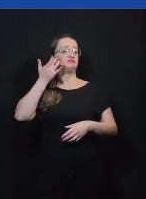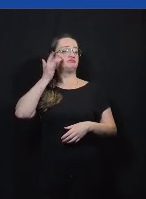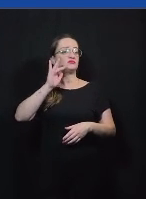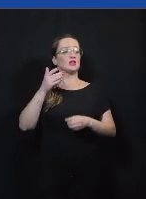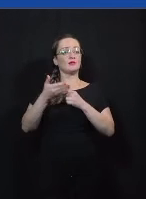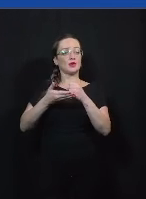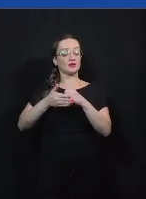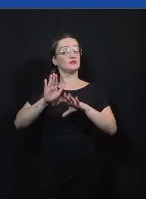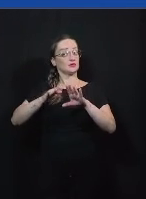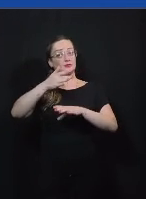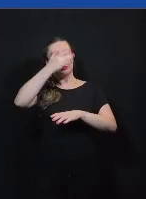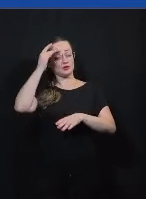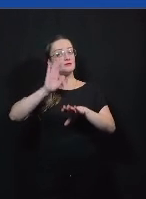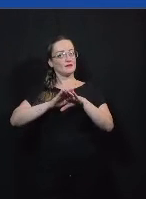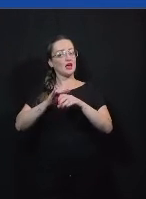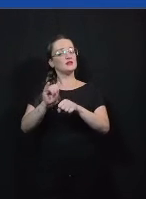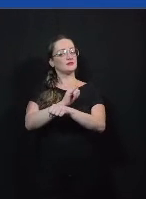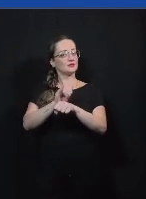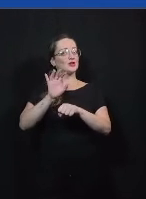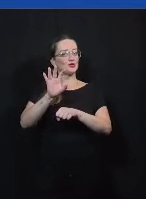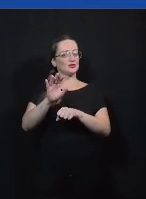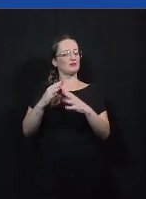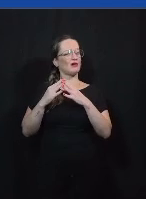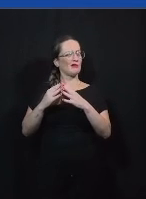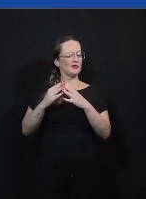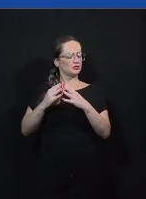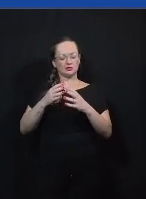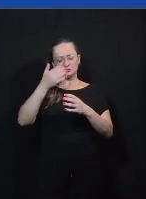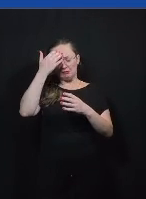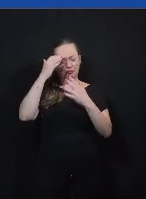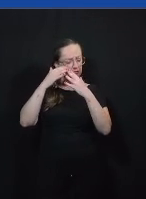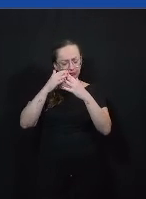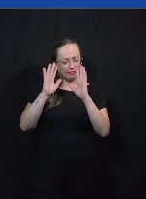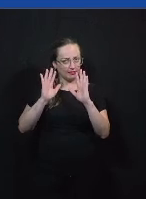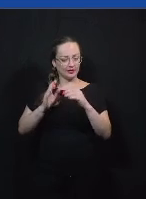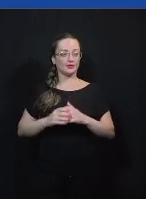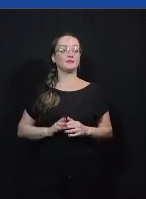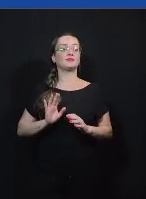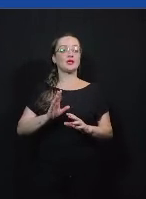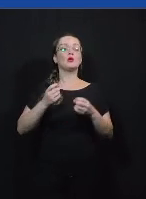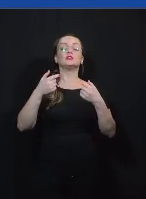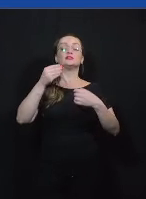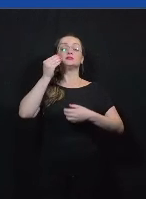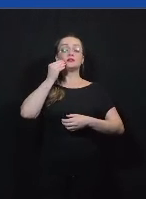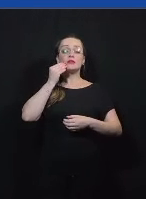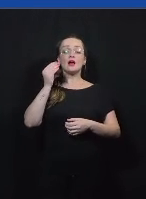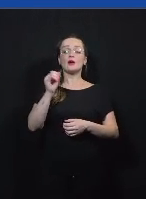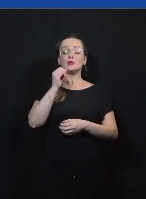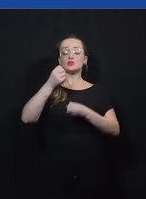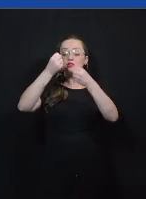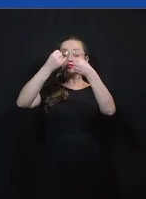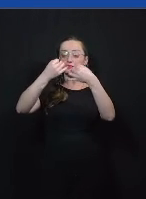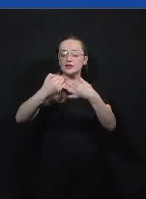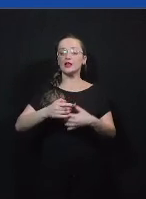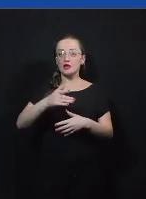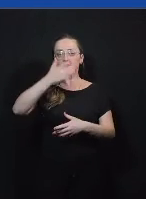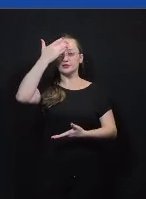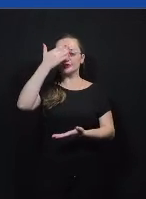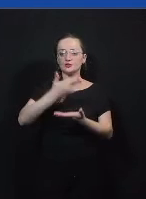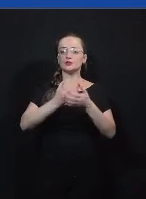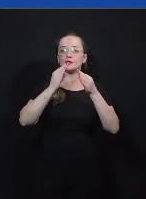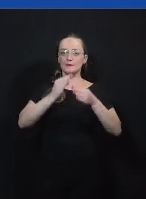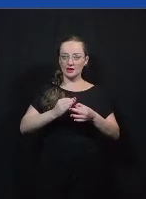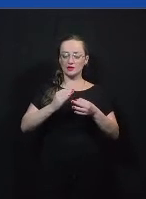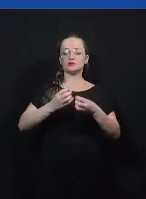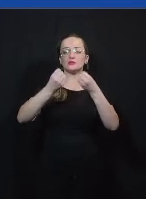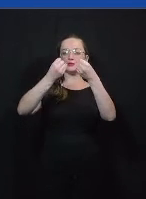confundir a sua audiência mesmo então procurar explicar essas coisas que você acredita e que você defende